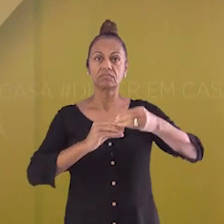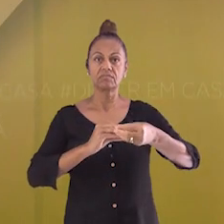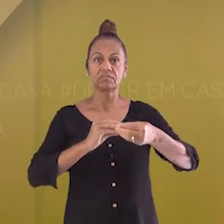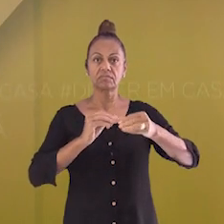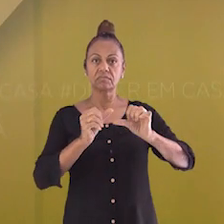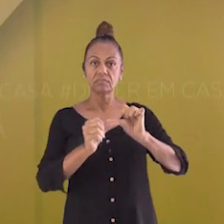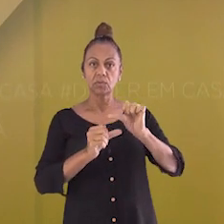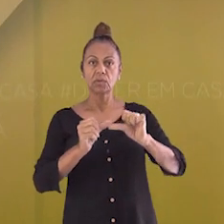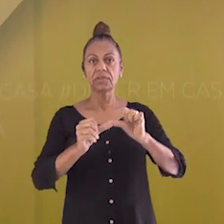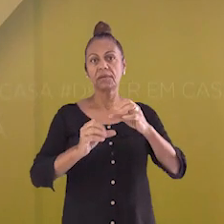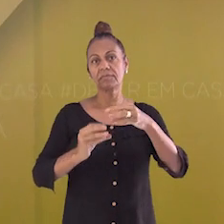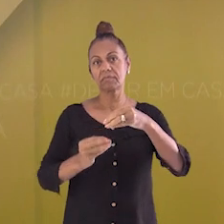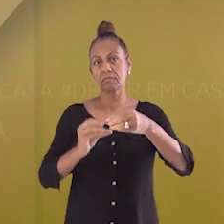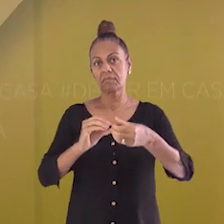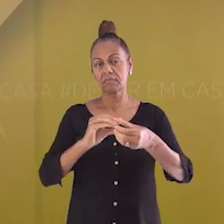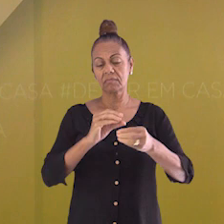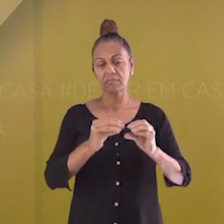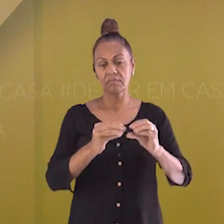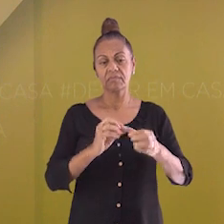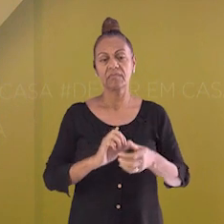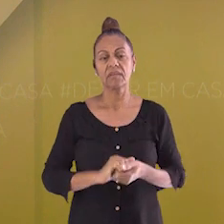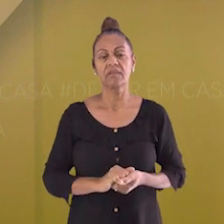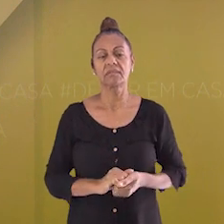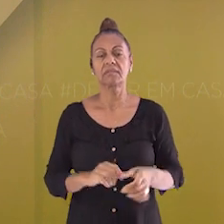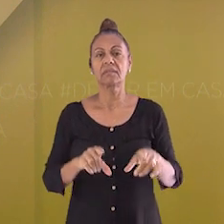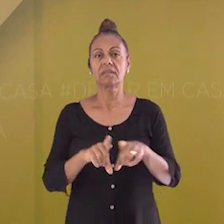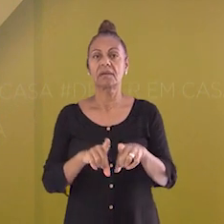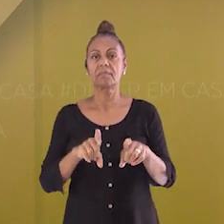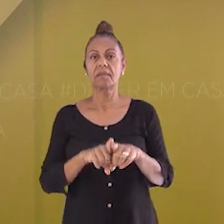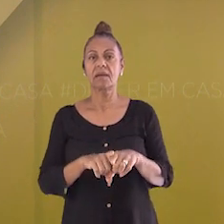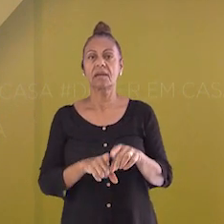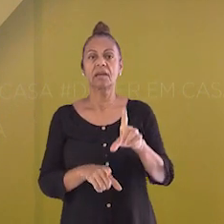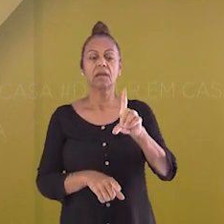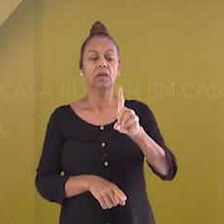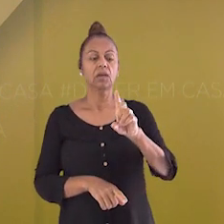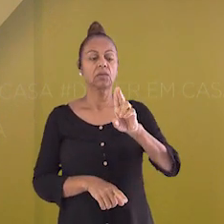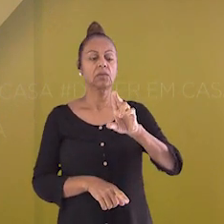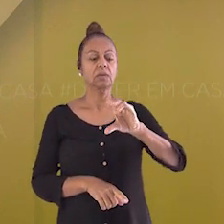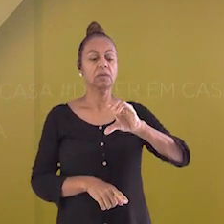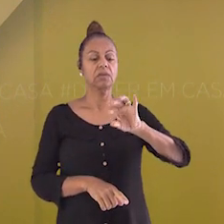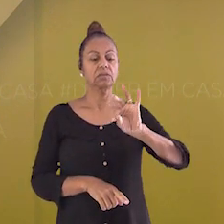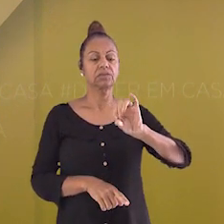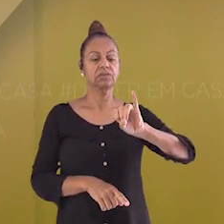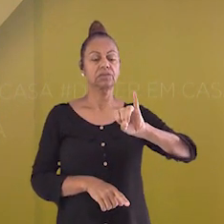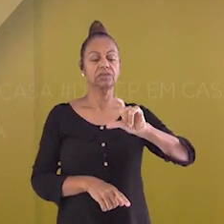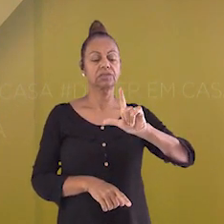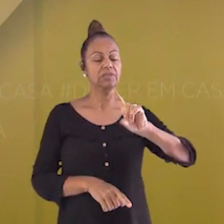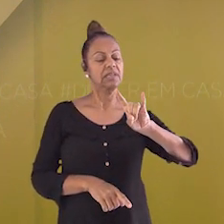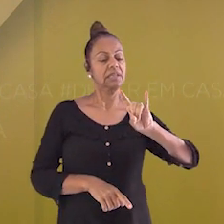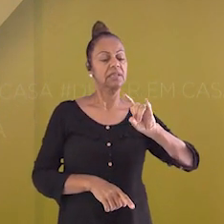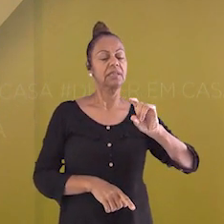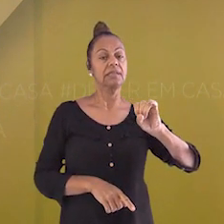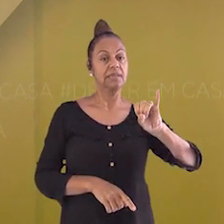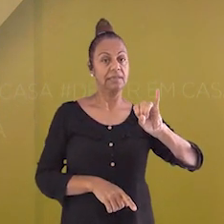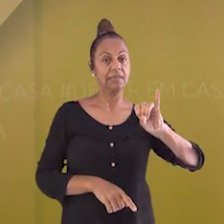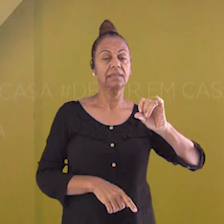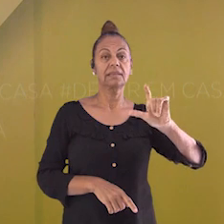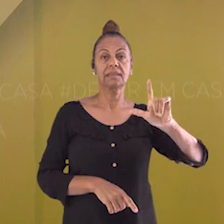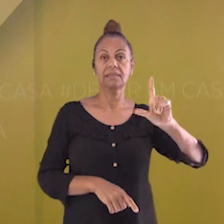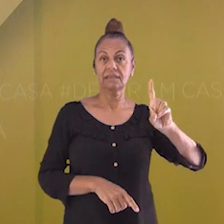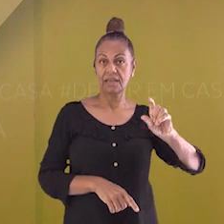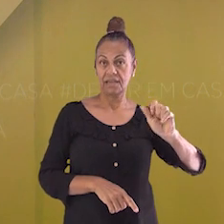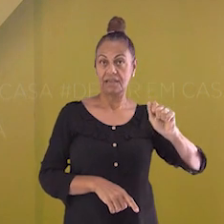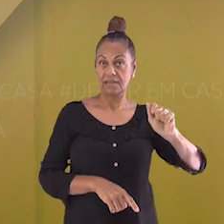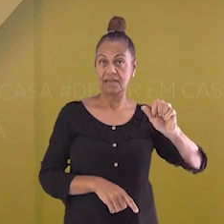Nós temos também a ductilidade, que é a capacidade, por exemplo, dos fios de cobre, de se